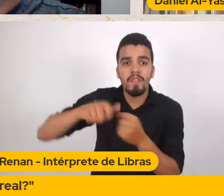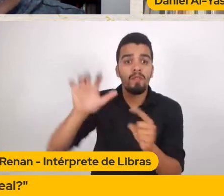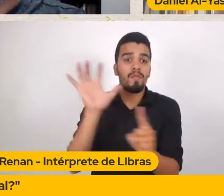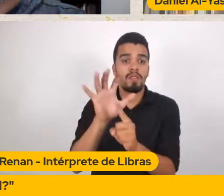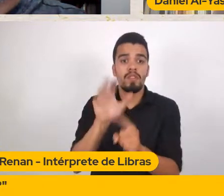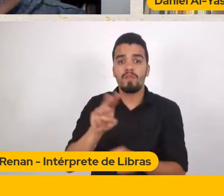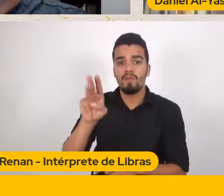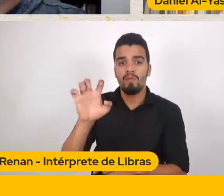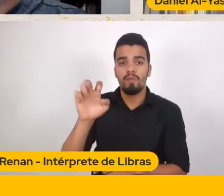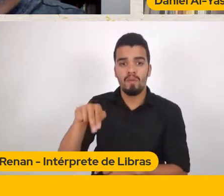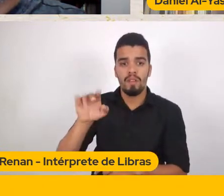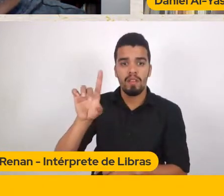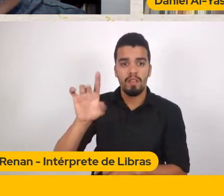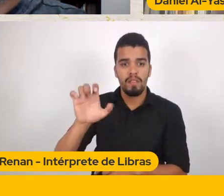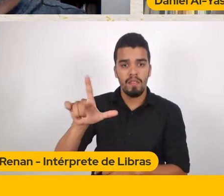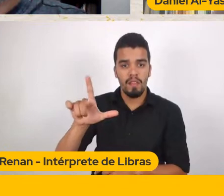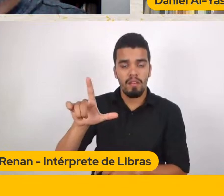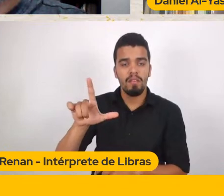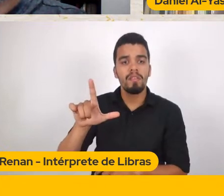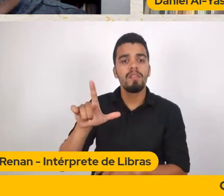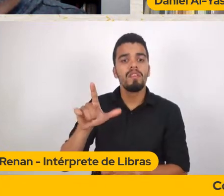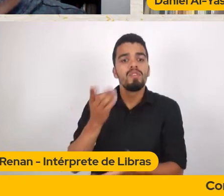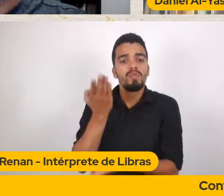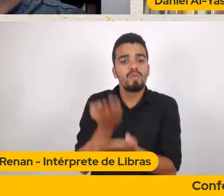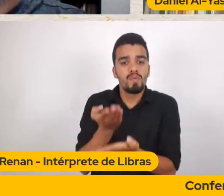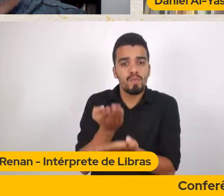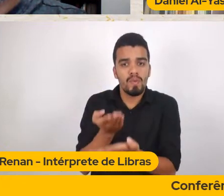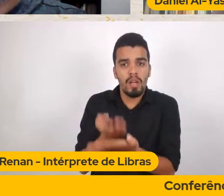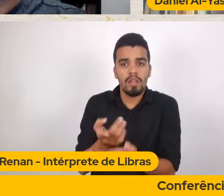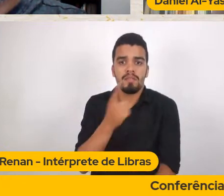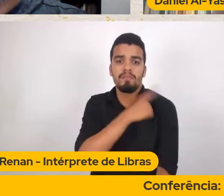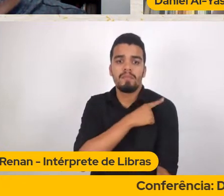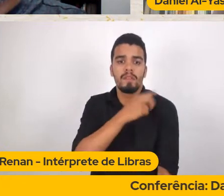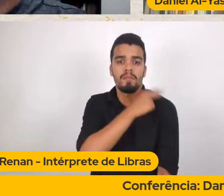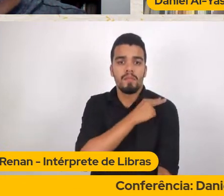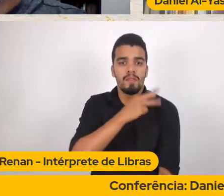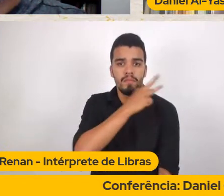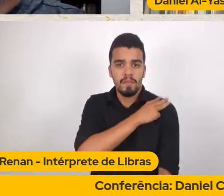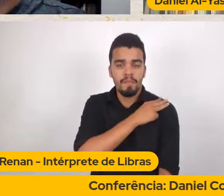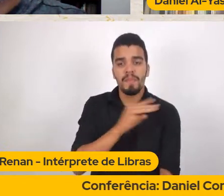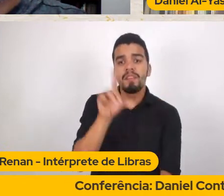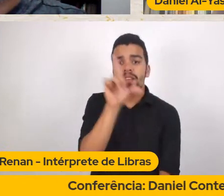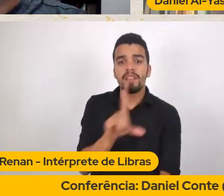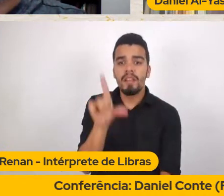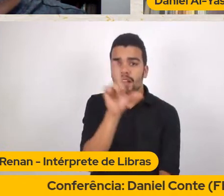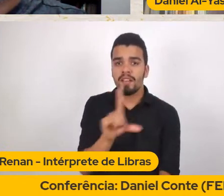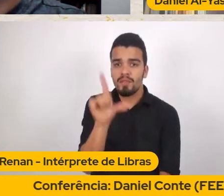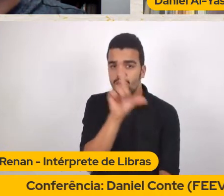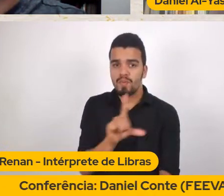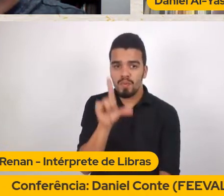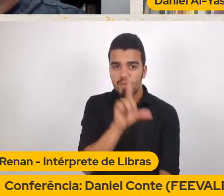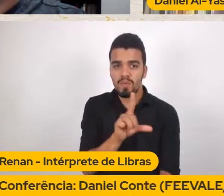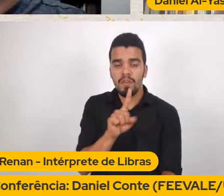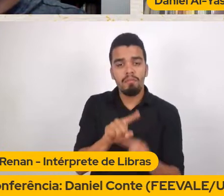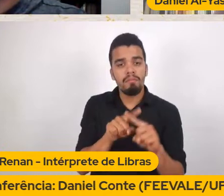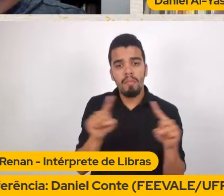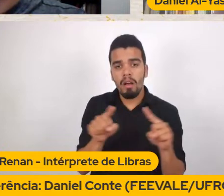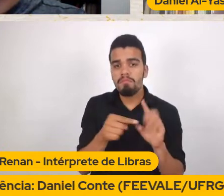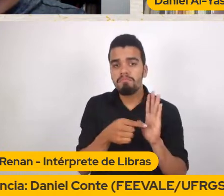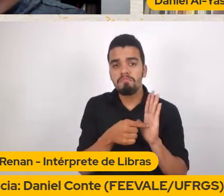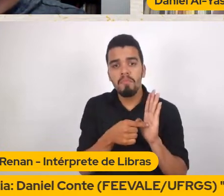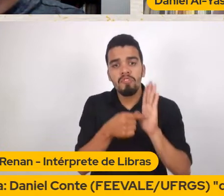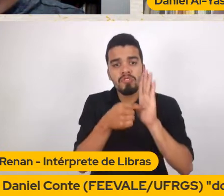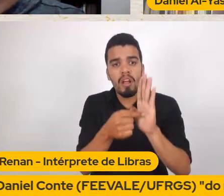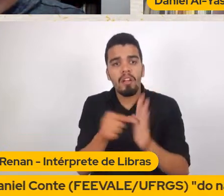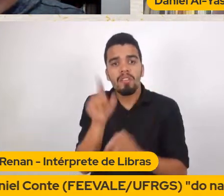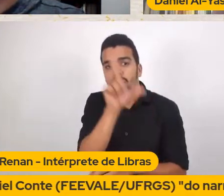Fizessem Um ensino médio Que tinha lá Literaturas conservadoras E não mostravam Uma literatura alternativa Para